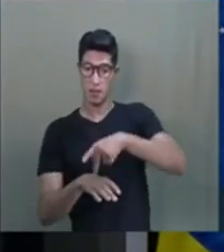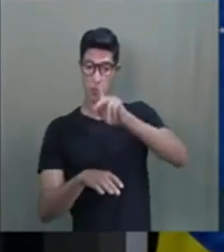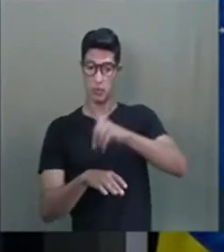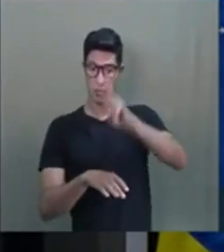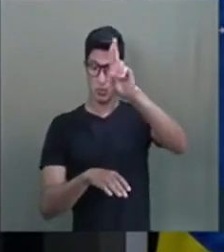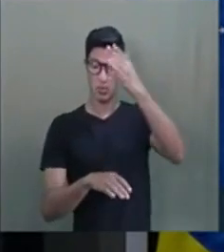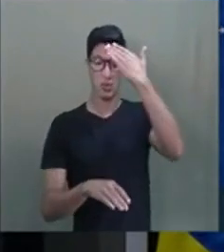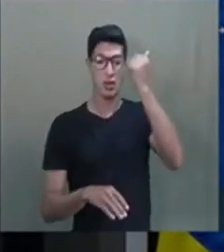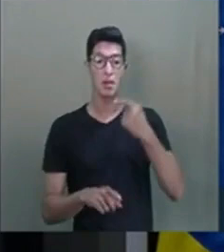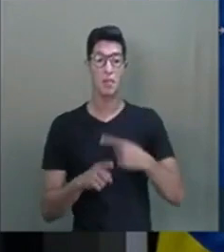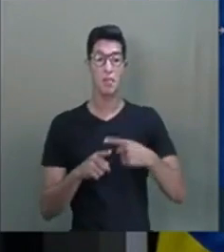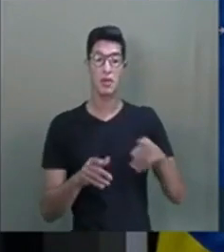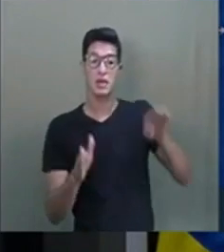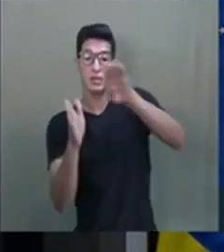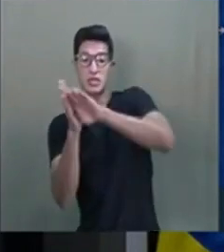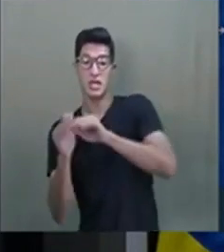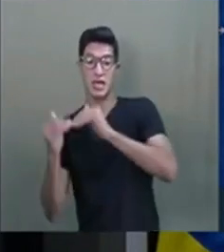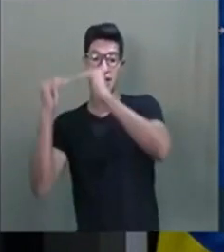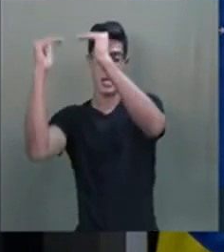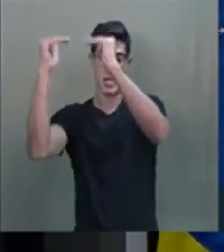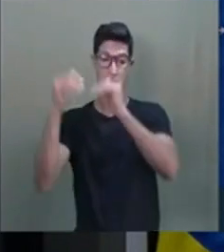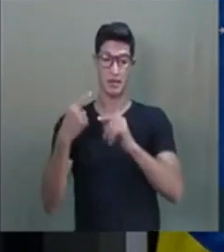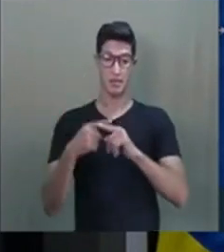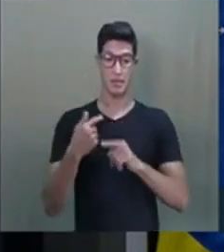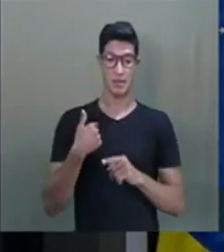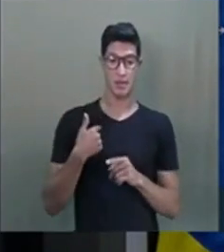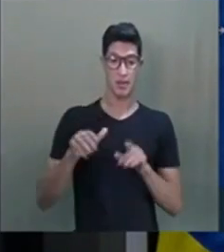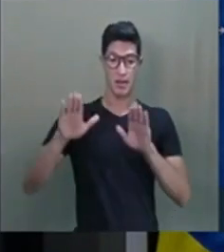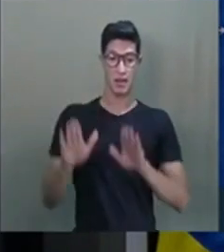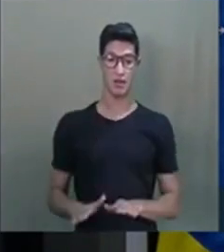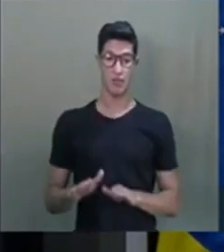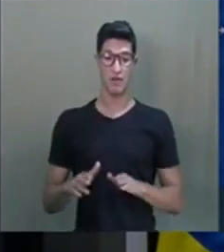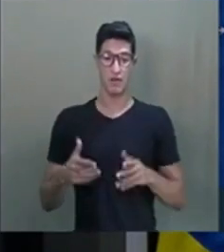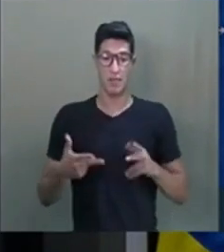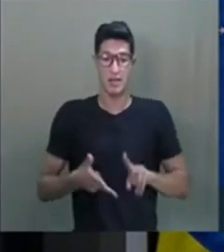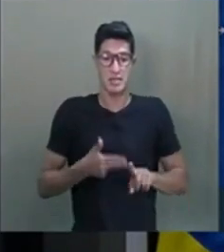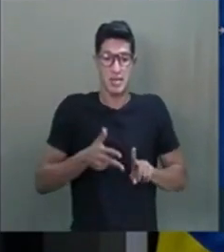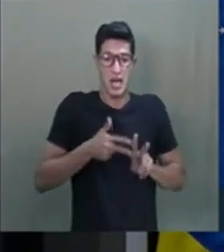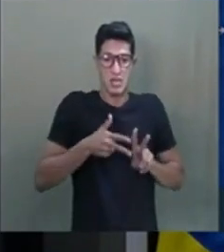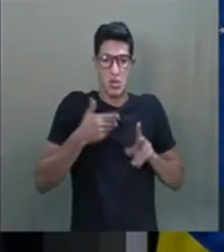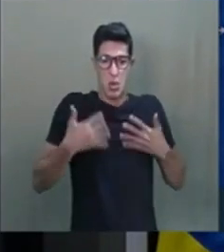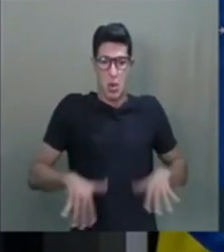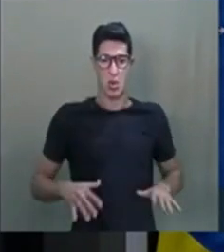E sabe por que eu consegui chegar onde eu cheguei? Porque eu não fico mais na dor dos indígenas.